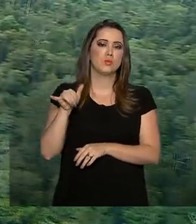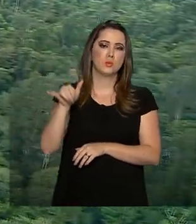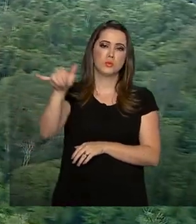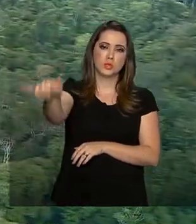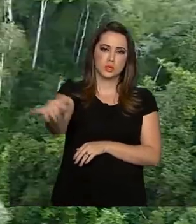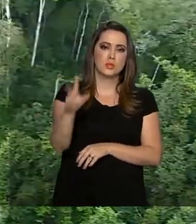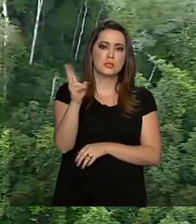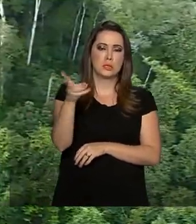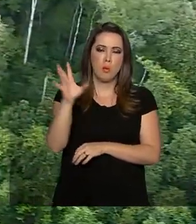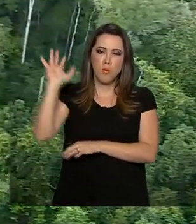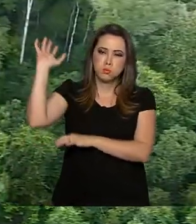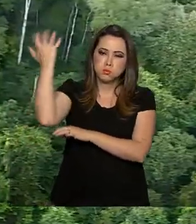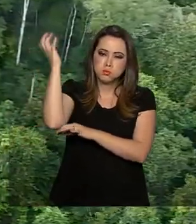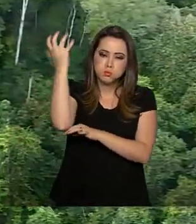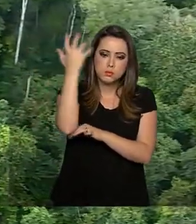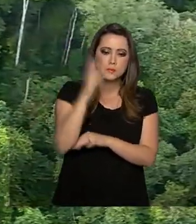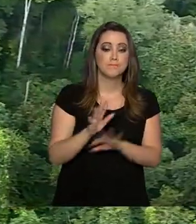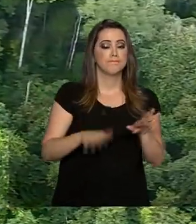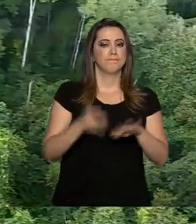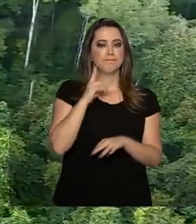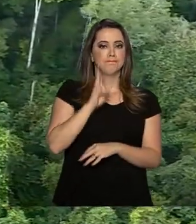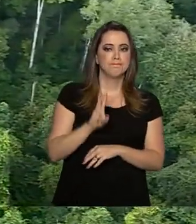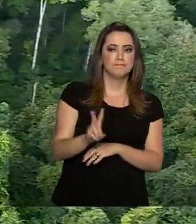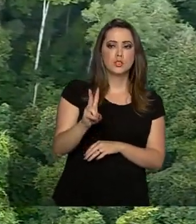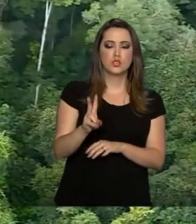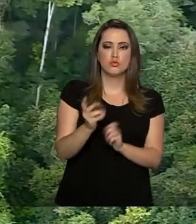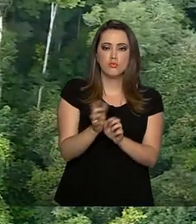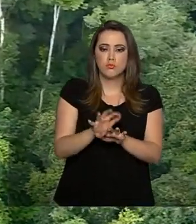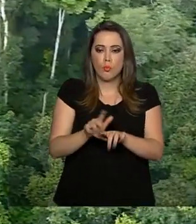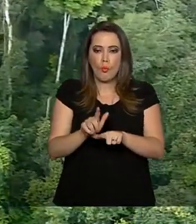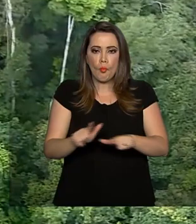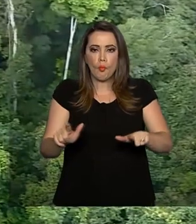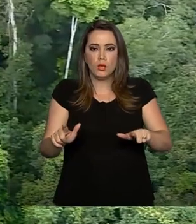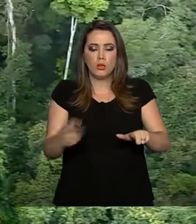Amazônia. De repente, avistamos uma clareira.